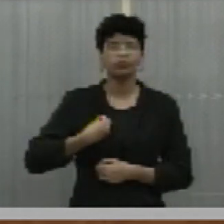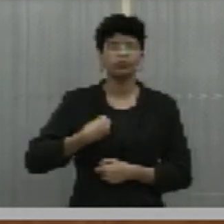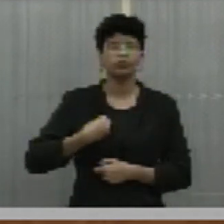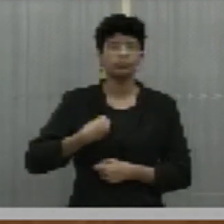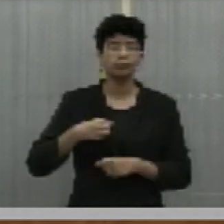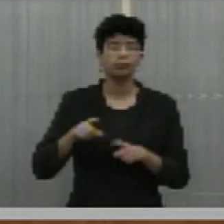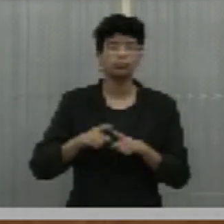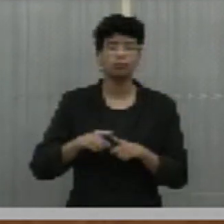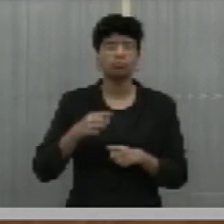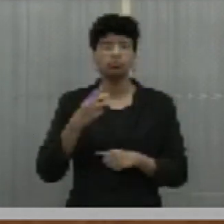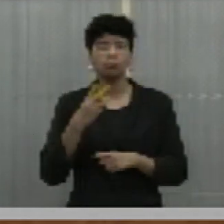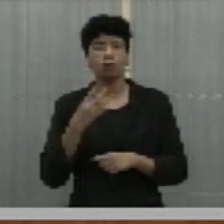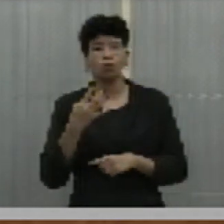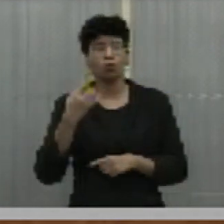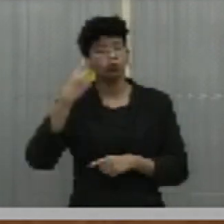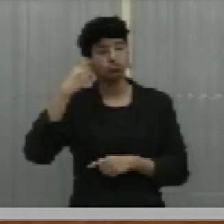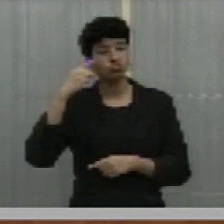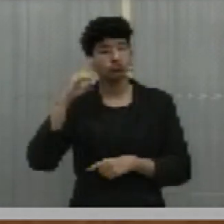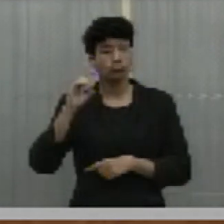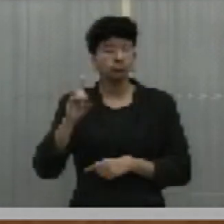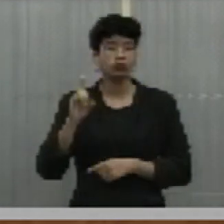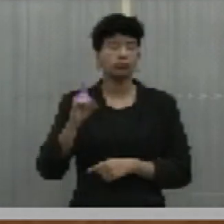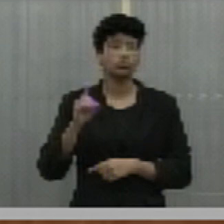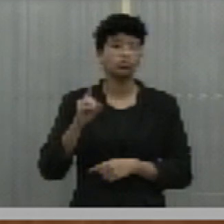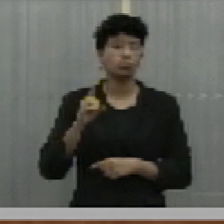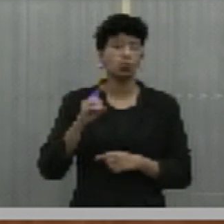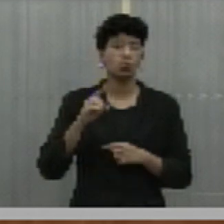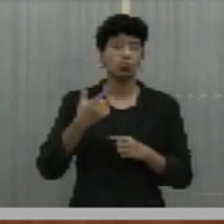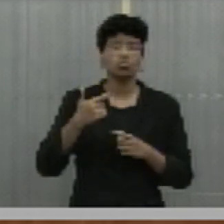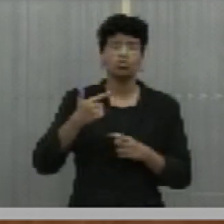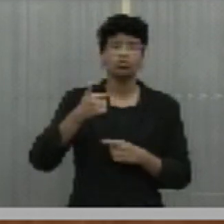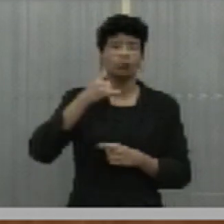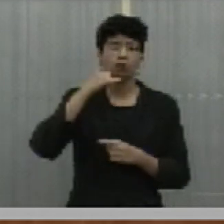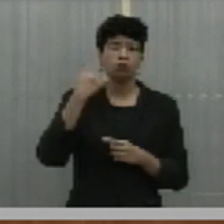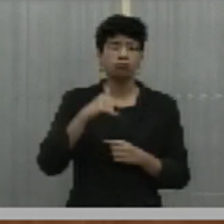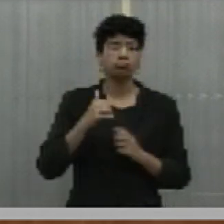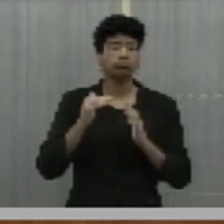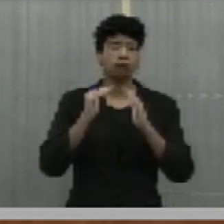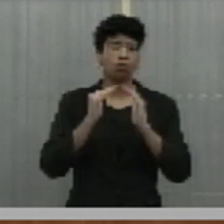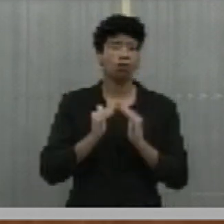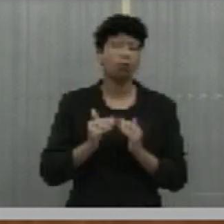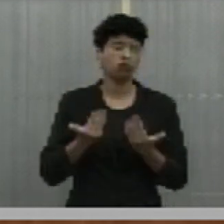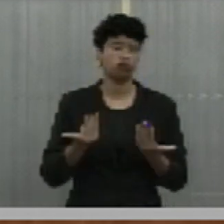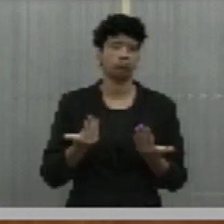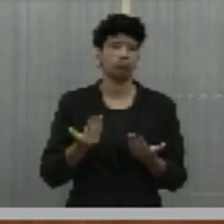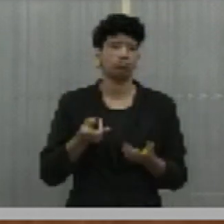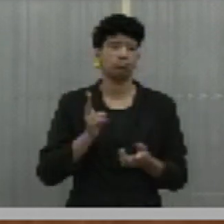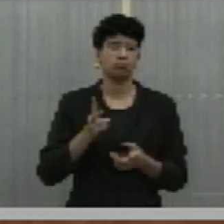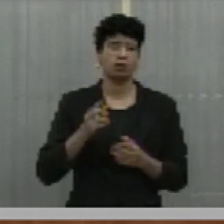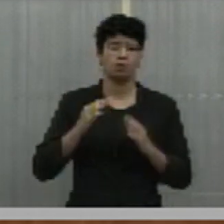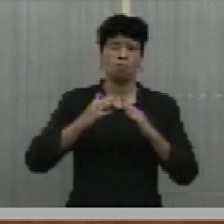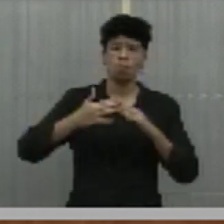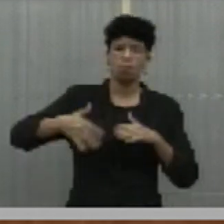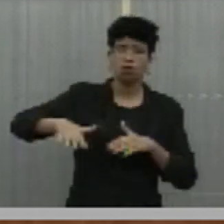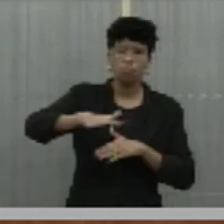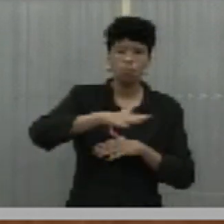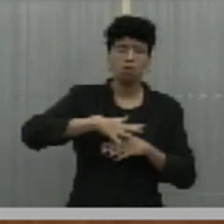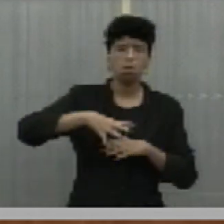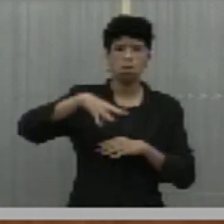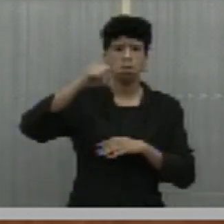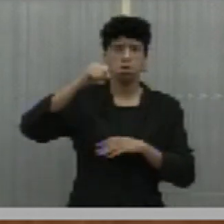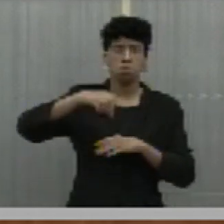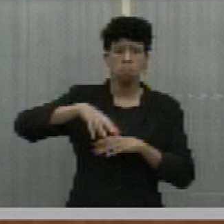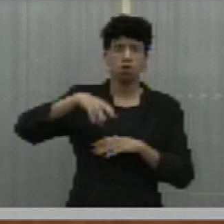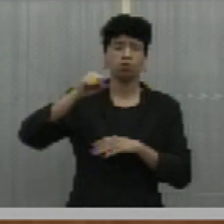passam três, quatro dias com ali a energia faltando na sua região, no seu município.